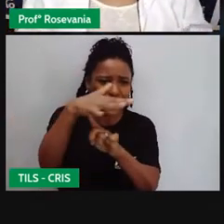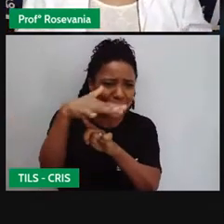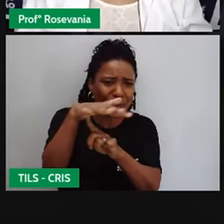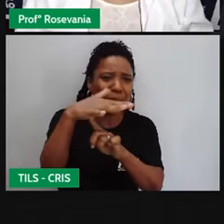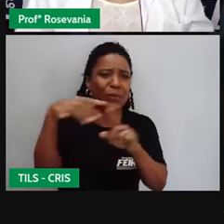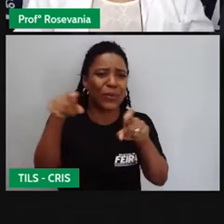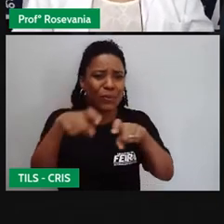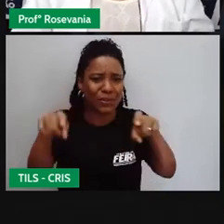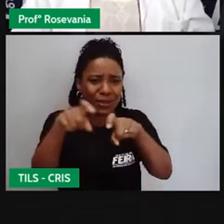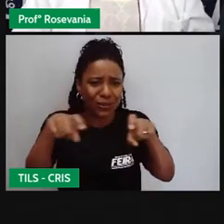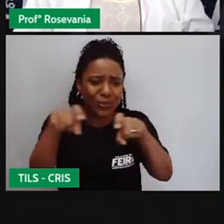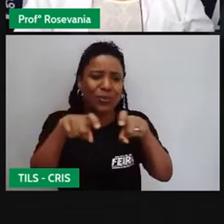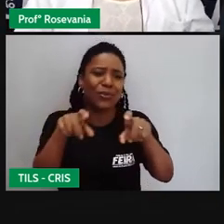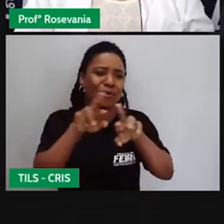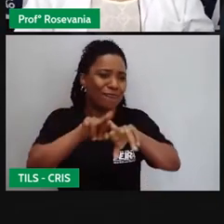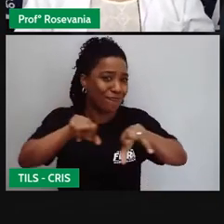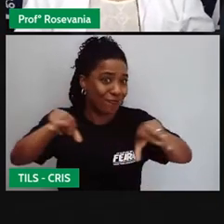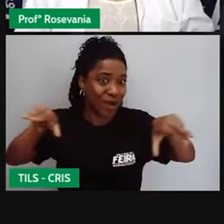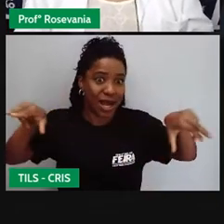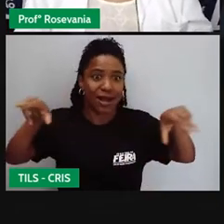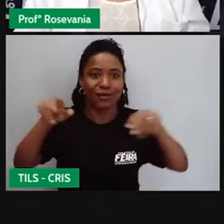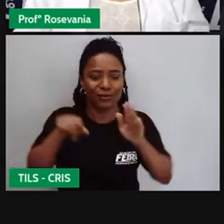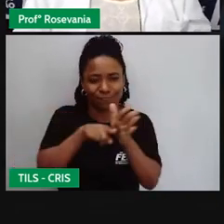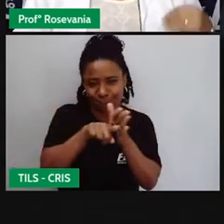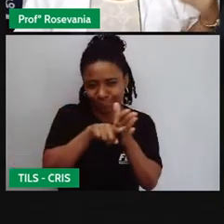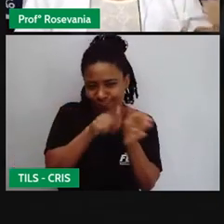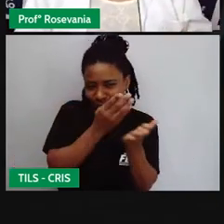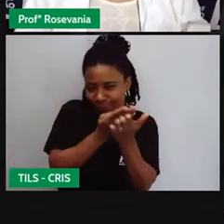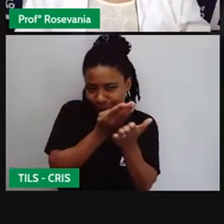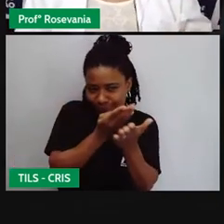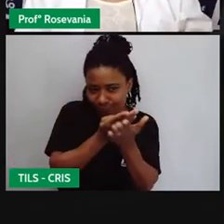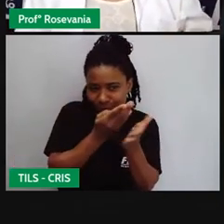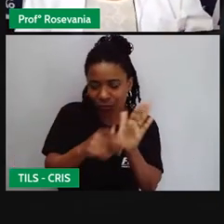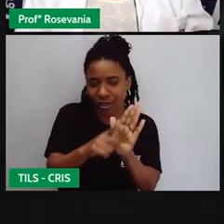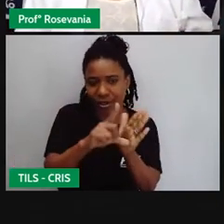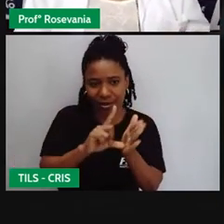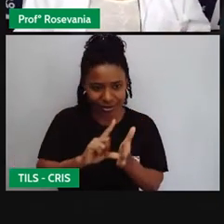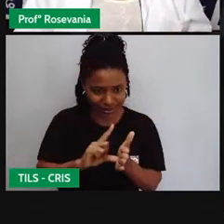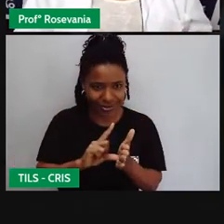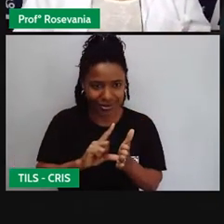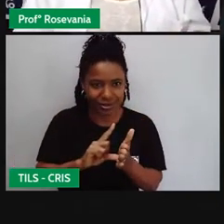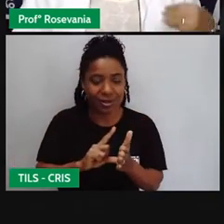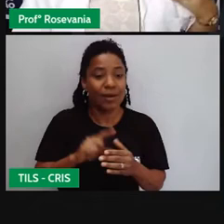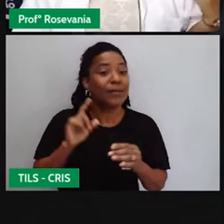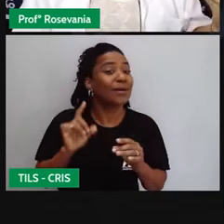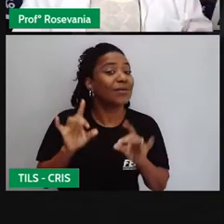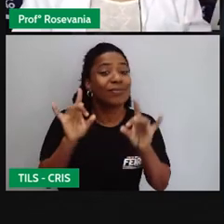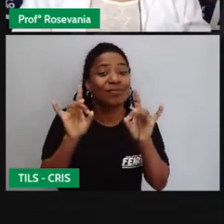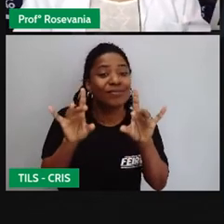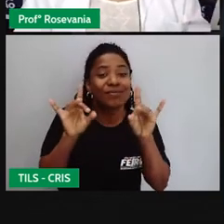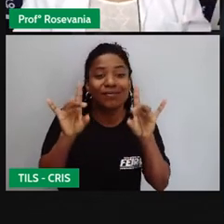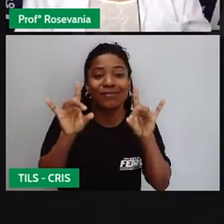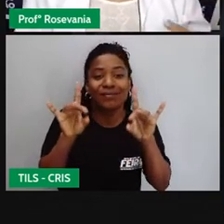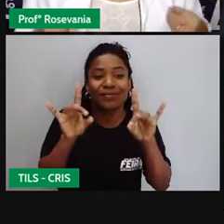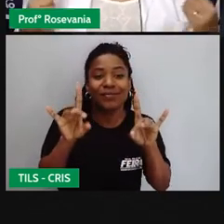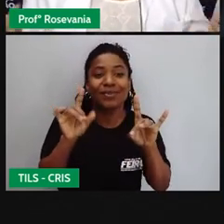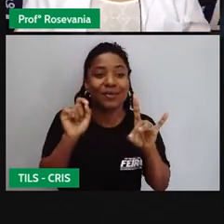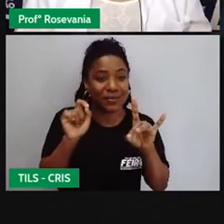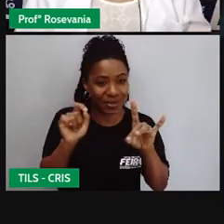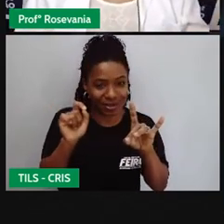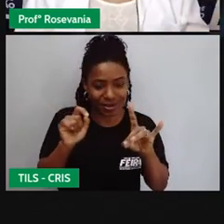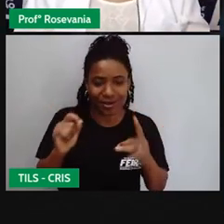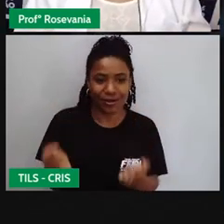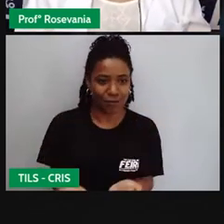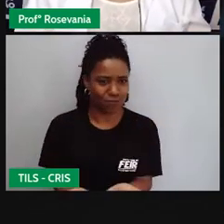você for utilizar hoje para você deixar essa colheita, para você deixar essa produção o mais, digamos assim,